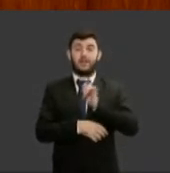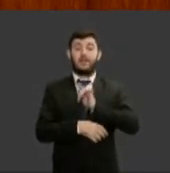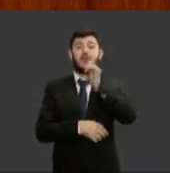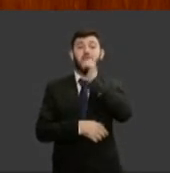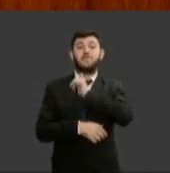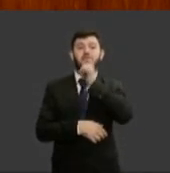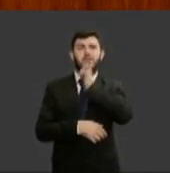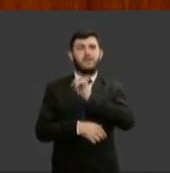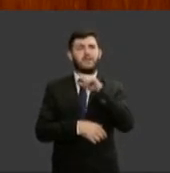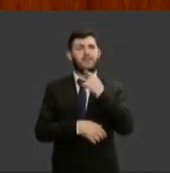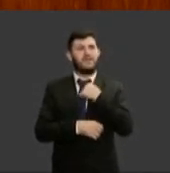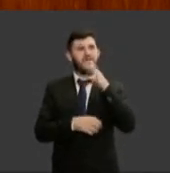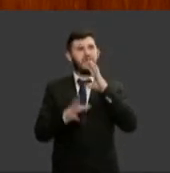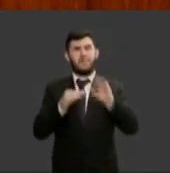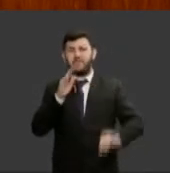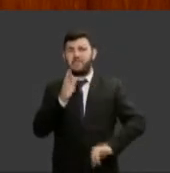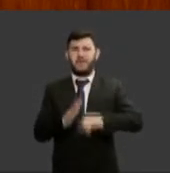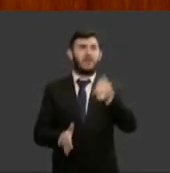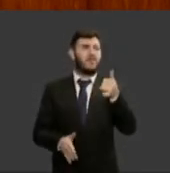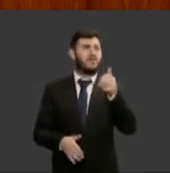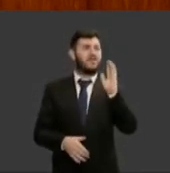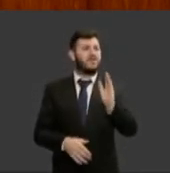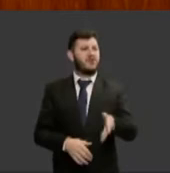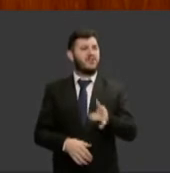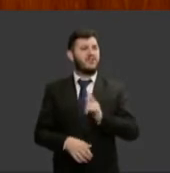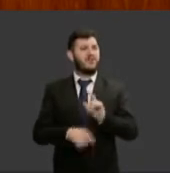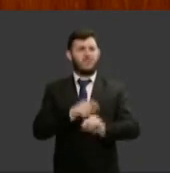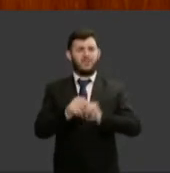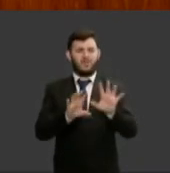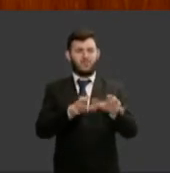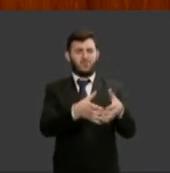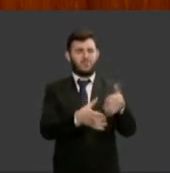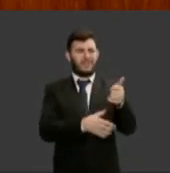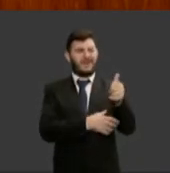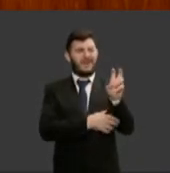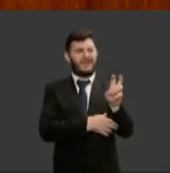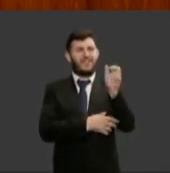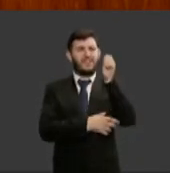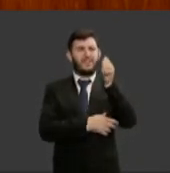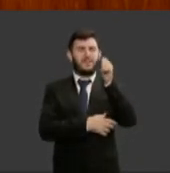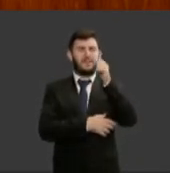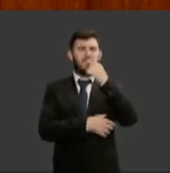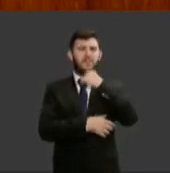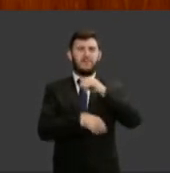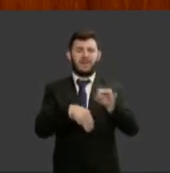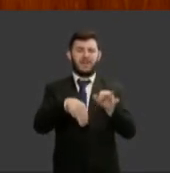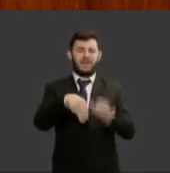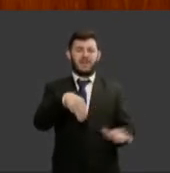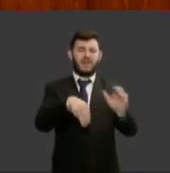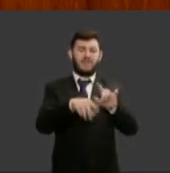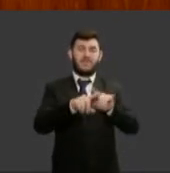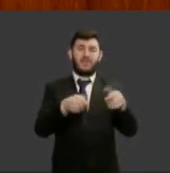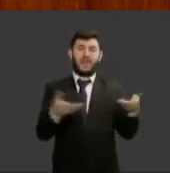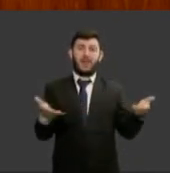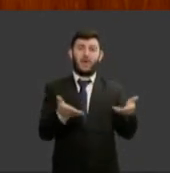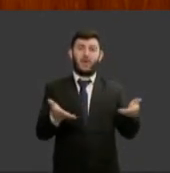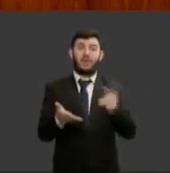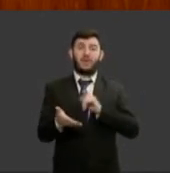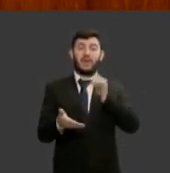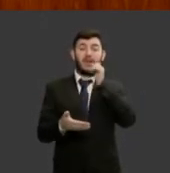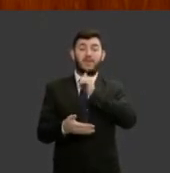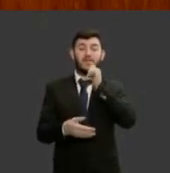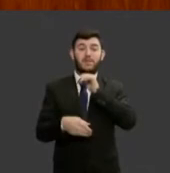quinze em quinze ministros a ministra Maria Elizabeth Rocha que inclusive já presidiu aquela corte